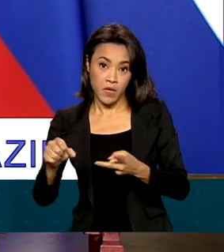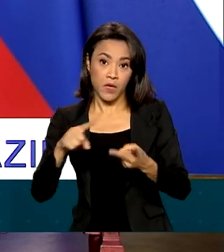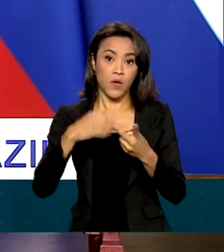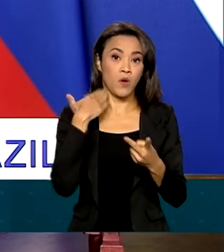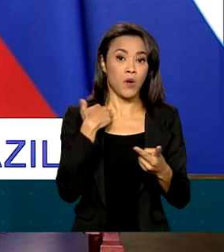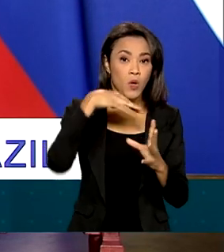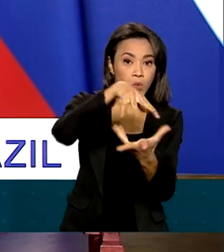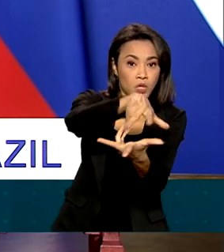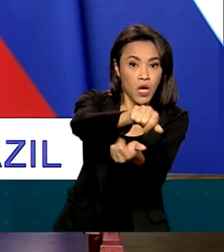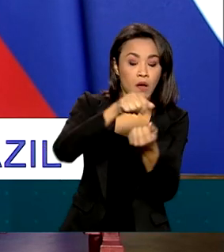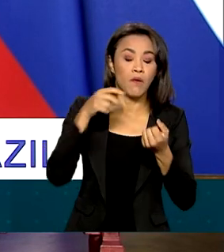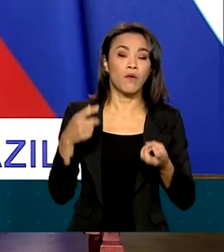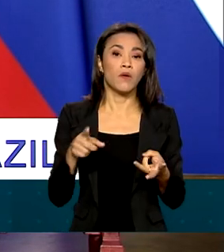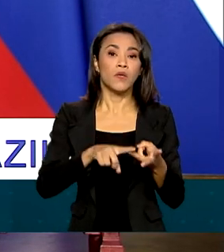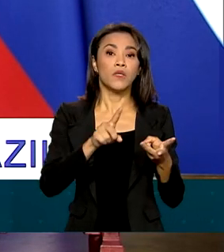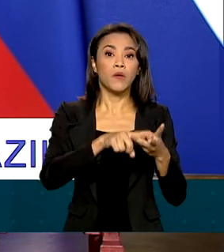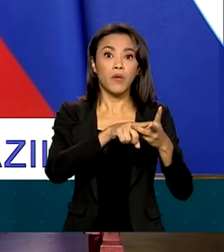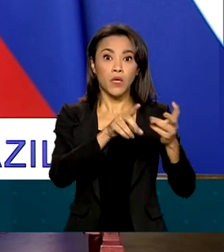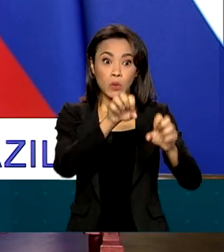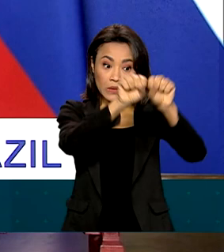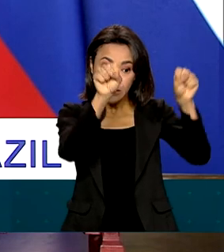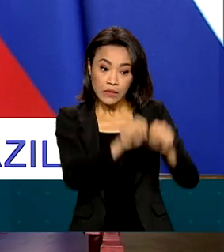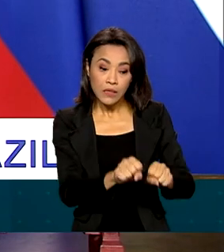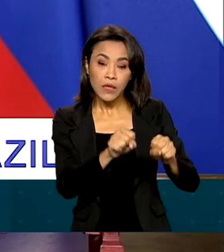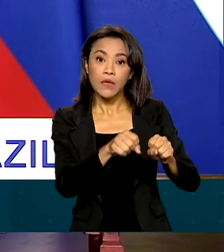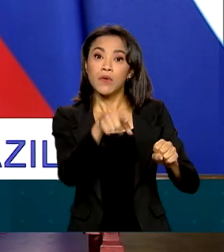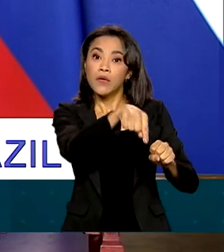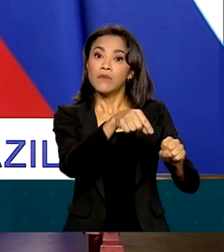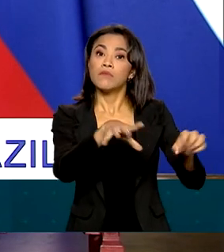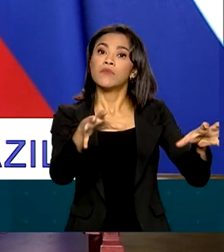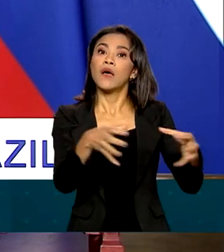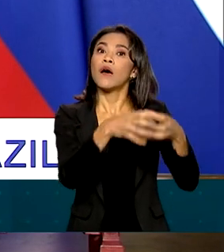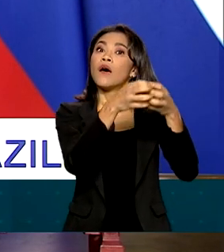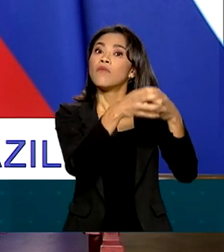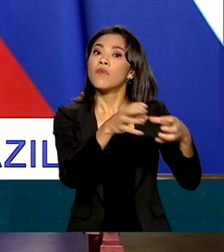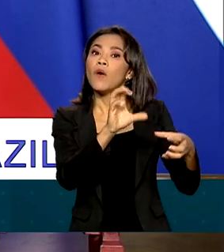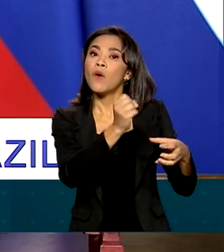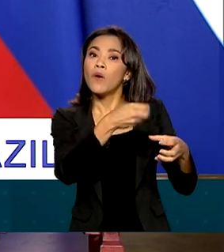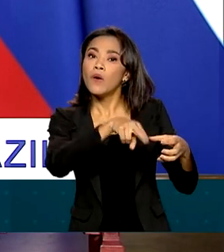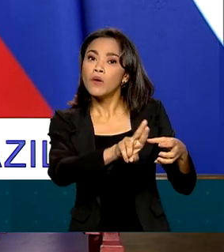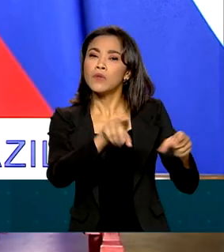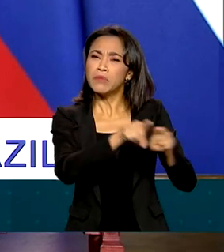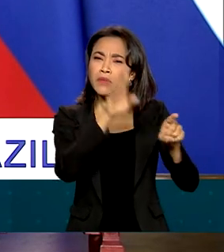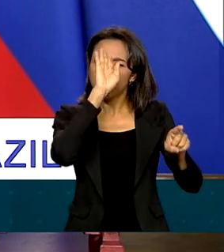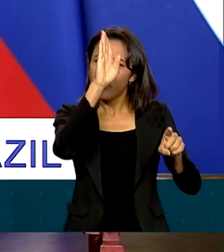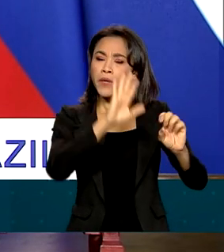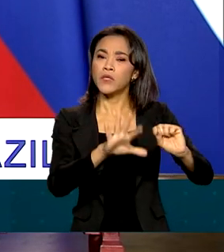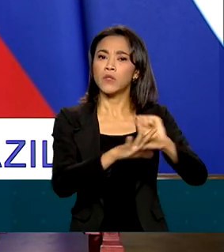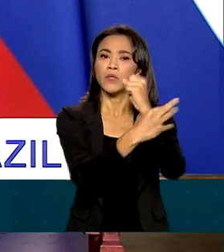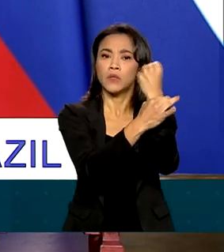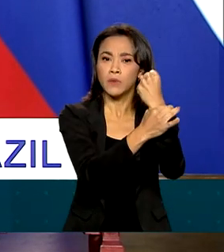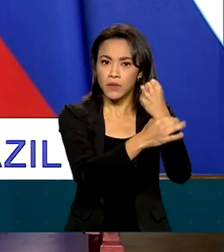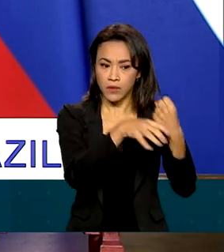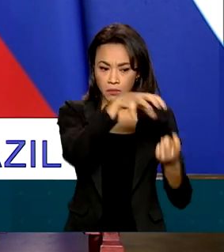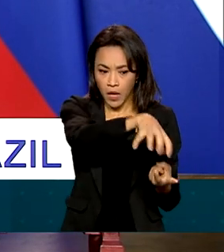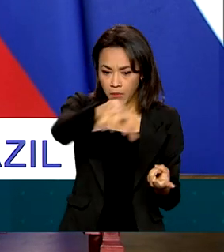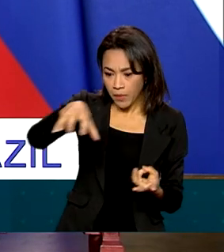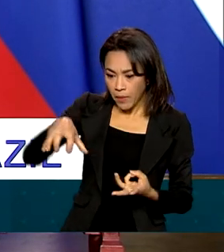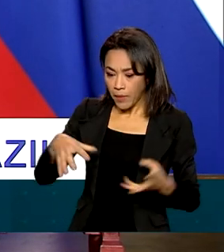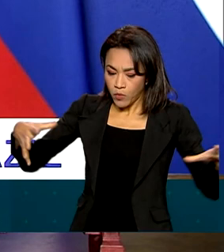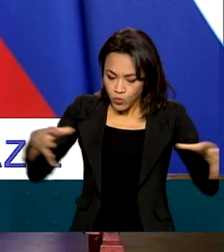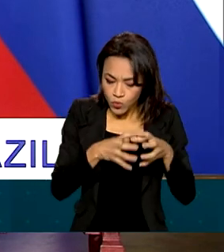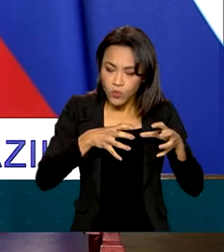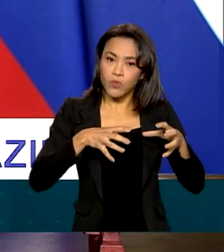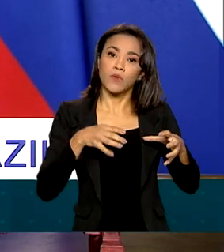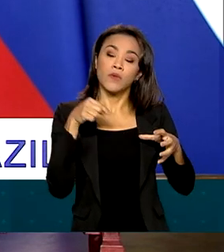e o Sistema das Nações Unidas, em especial o seu Conselho de Segurança. O peso crescente das economias